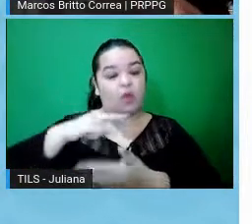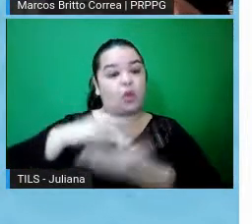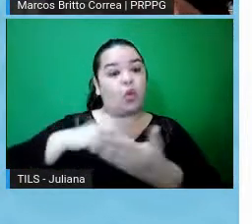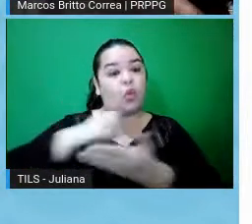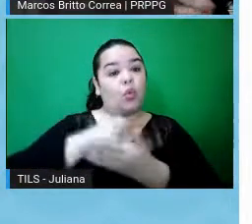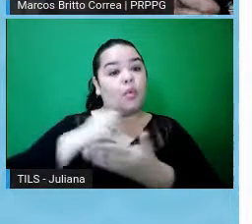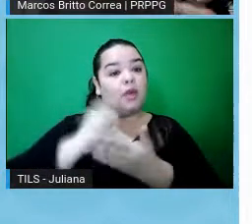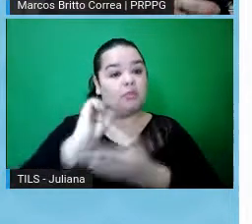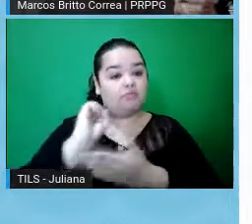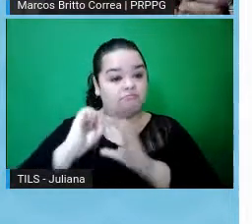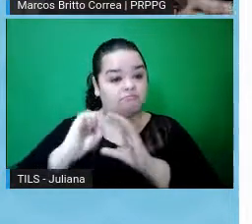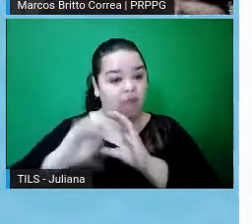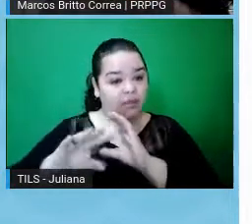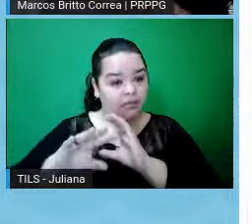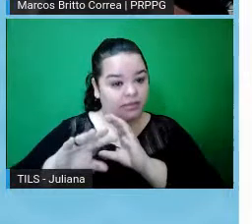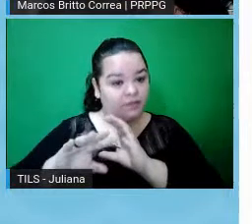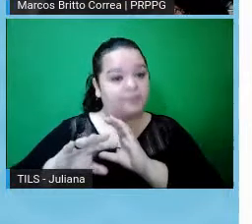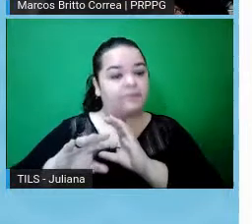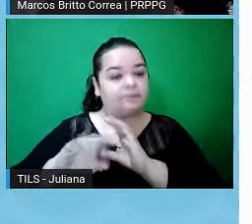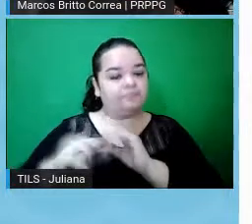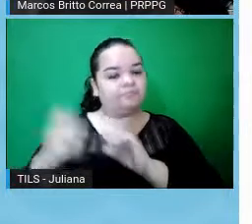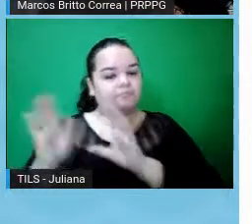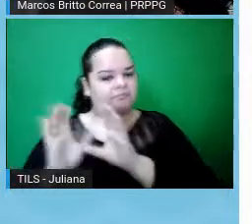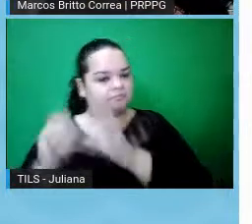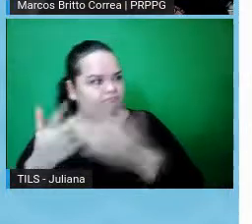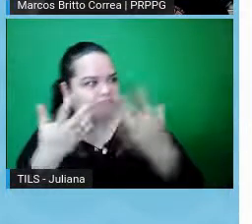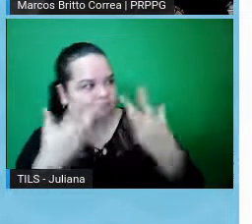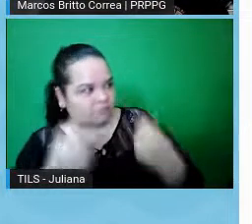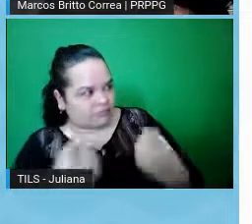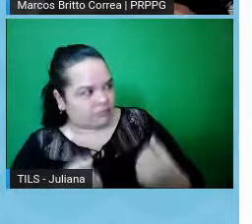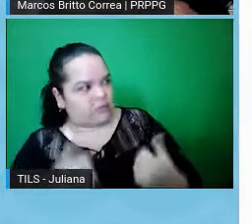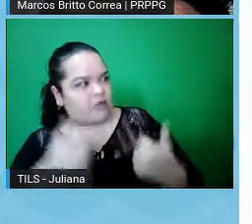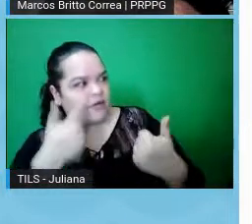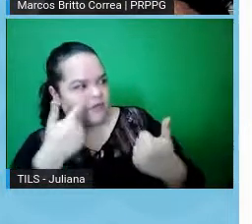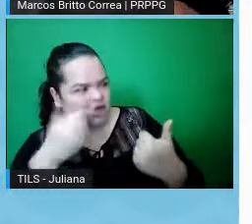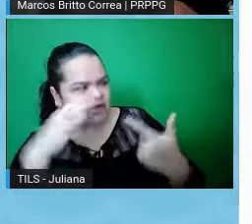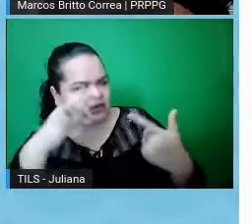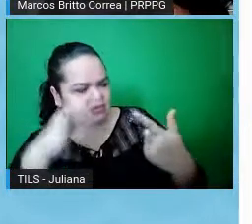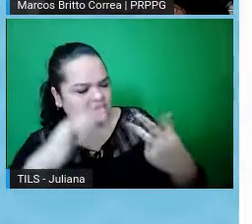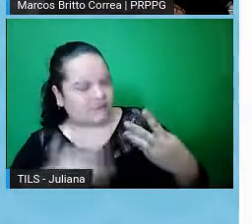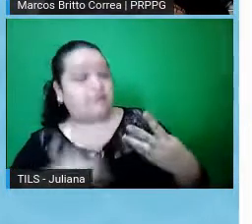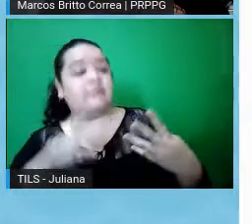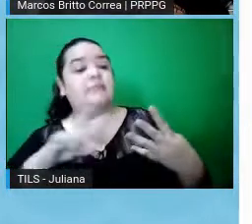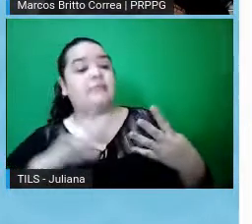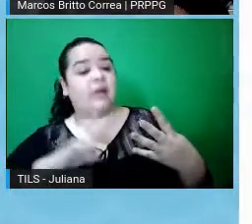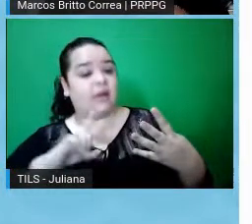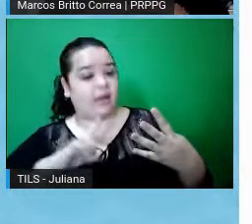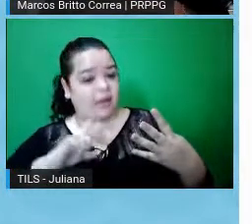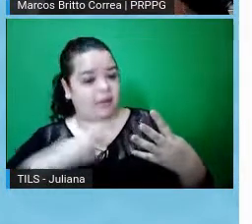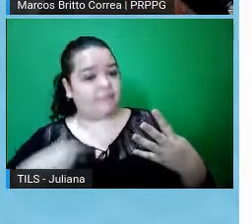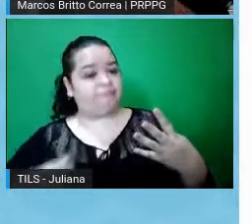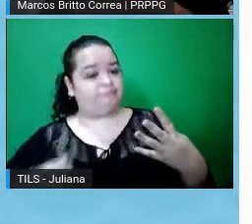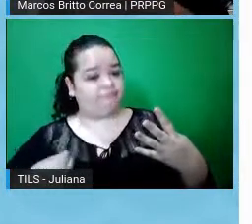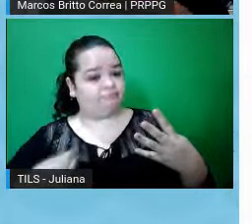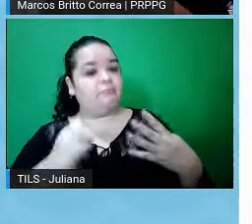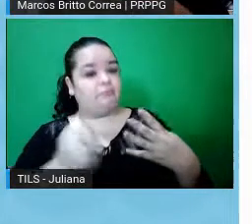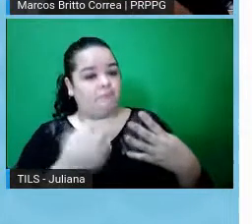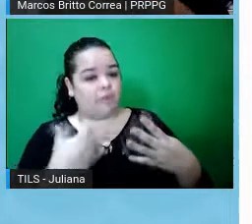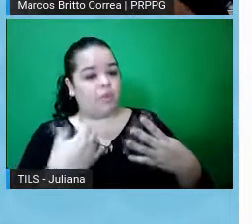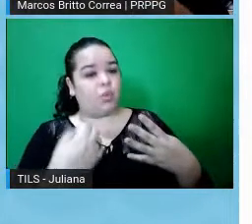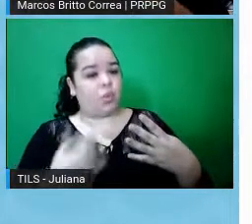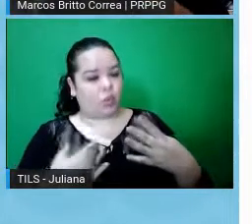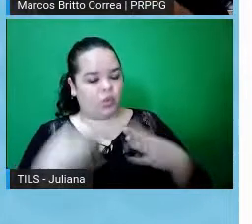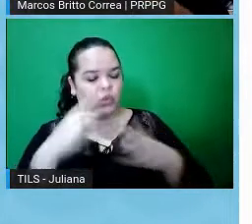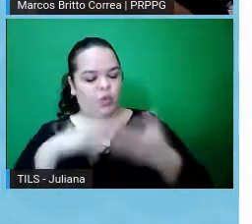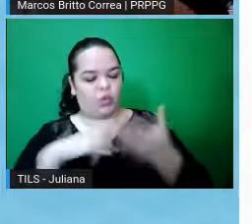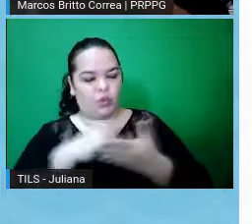pessoal do comitê de ética avalia se todos os documentos necessários para avaliação, eles estão presentes, né, uma vez validado,